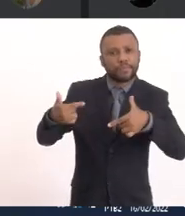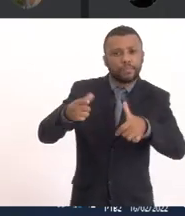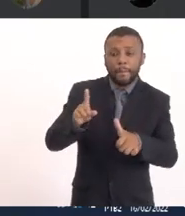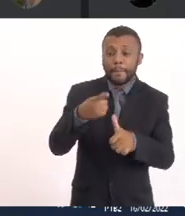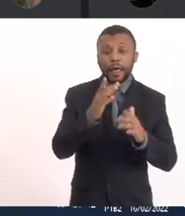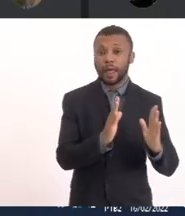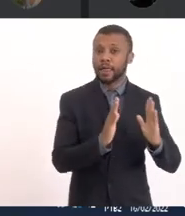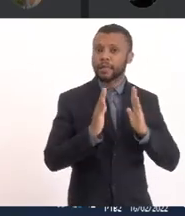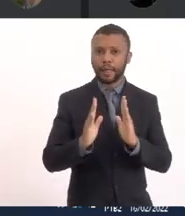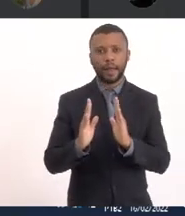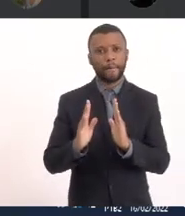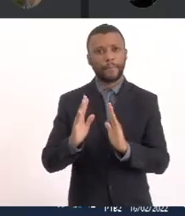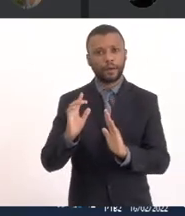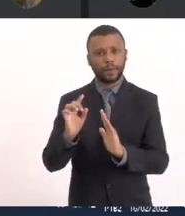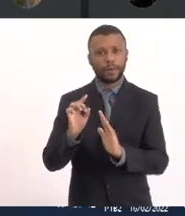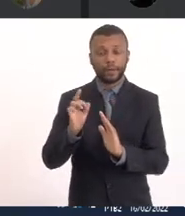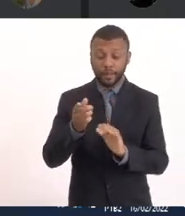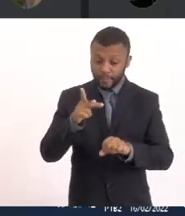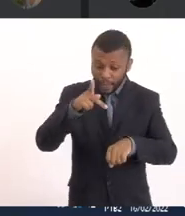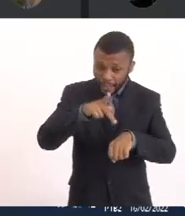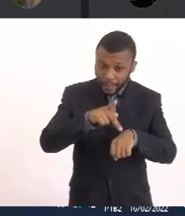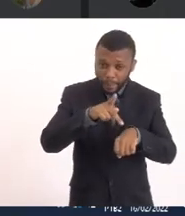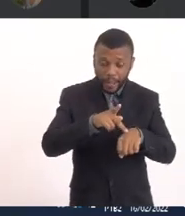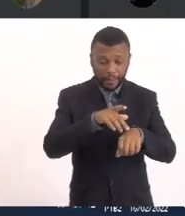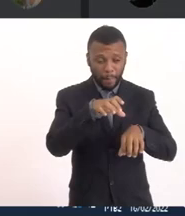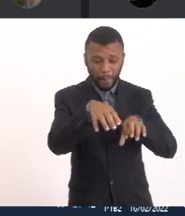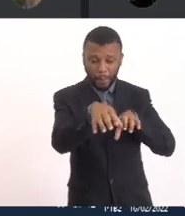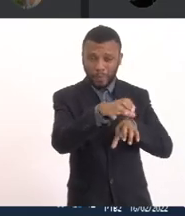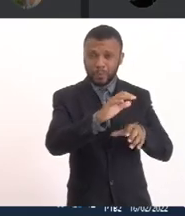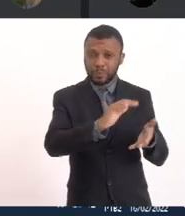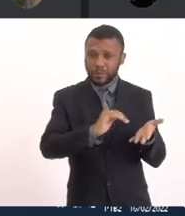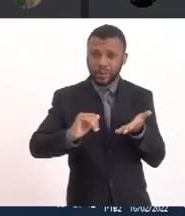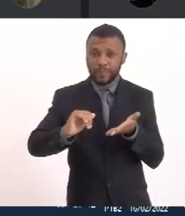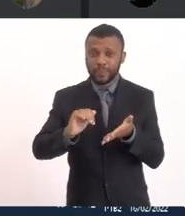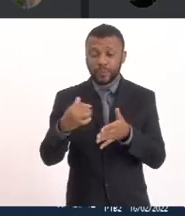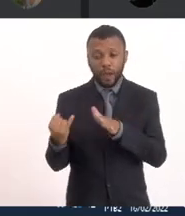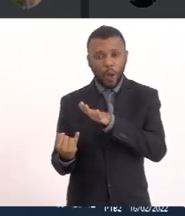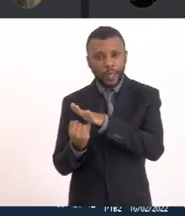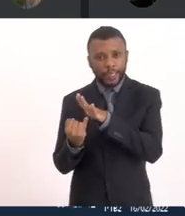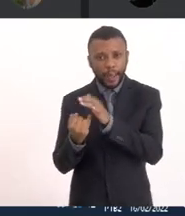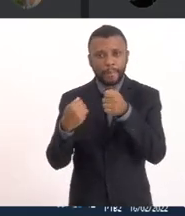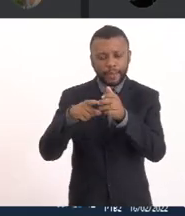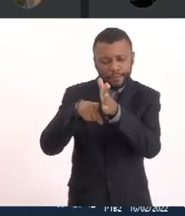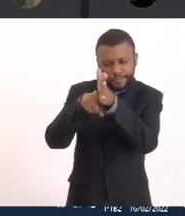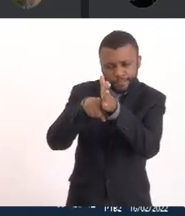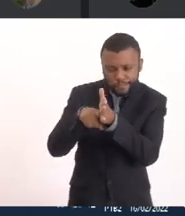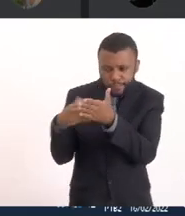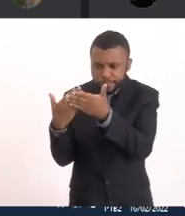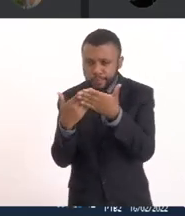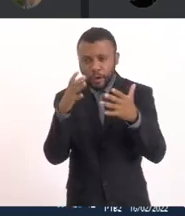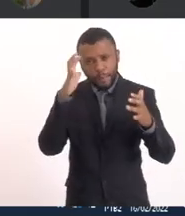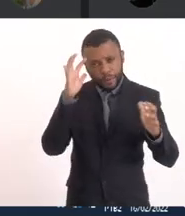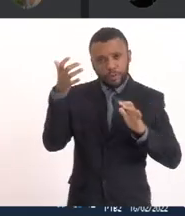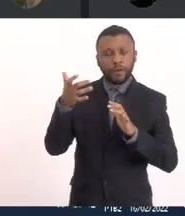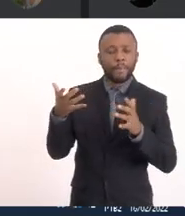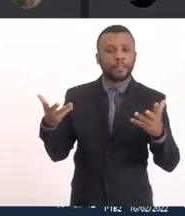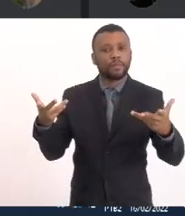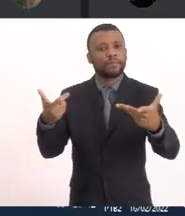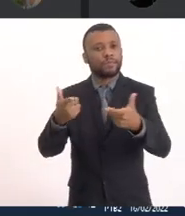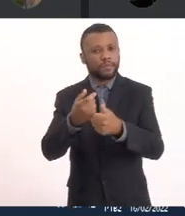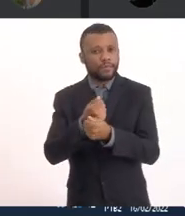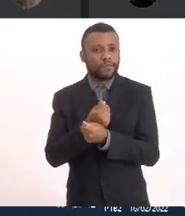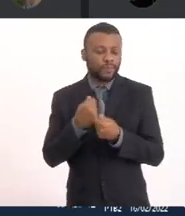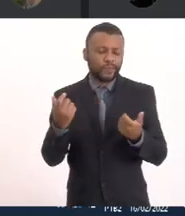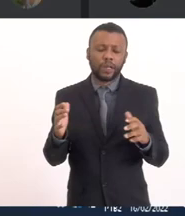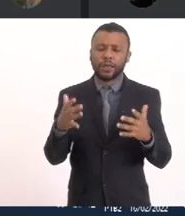tirar Esses blocos de pedra No meu entender O INEA Teria que estudar Uma solução Mais eficiente Que não desse problema No bota fora Qual